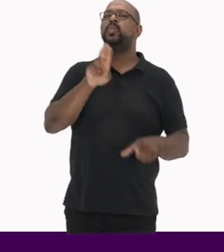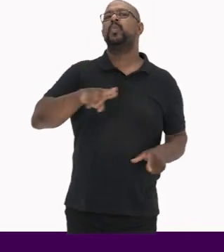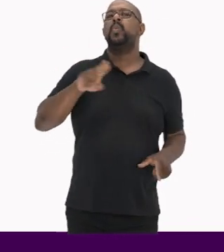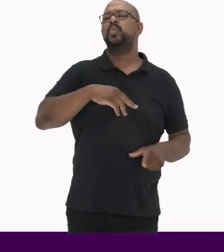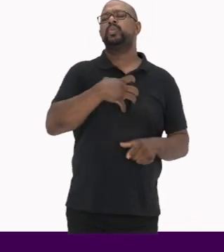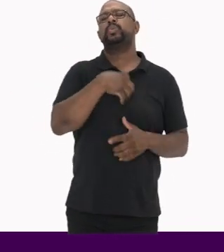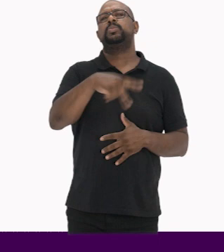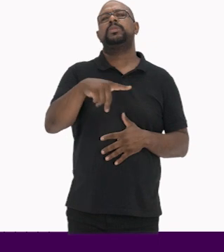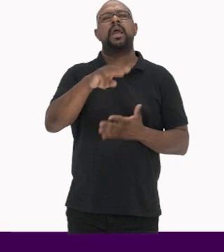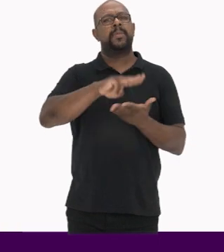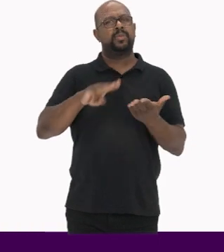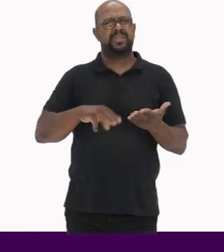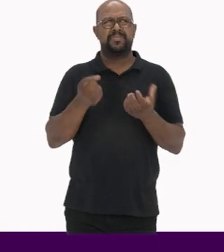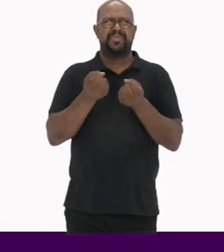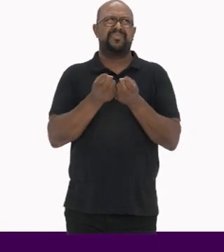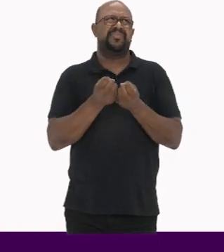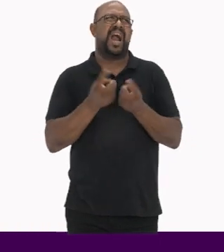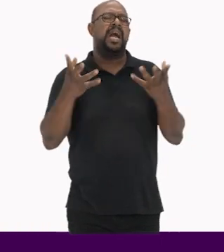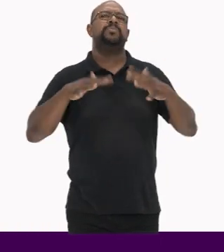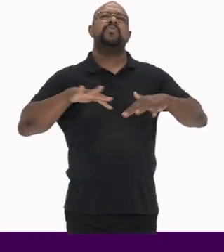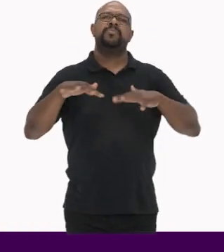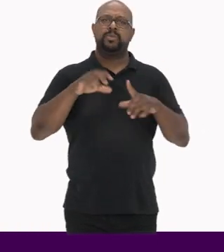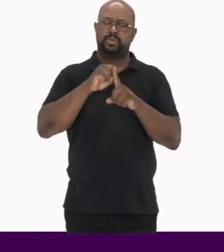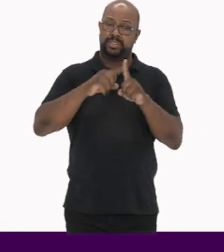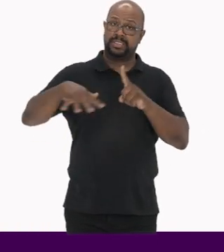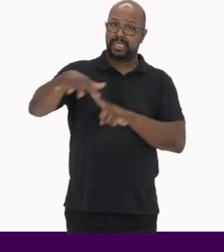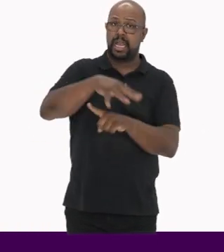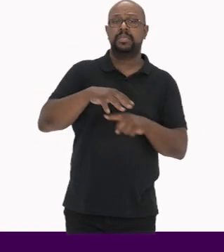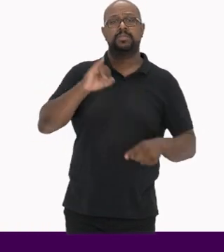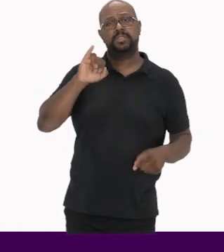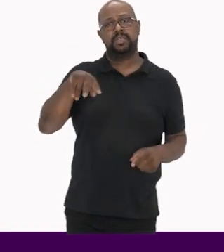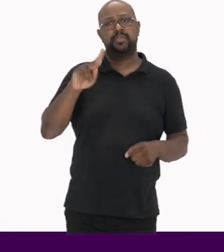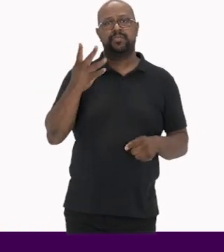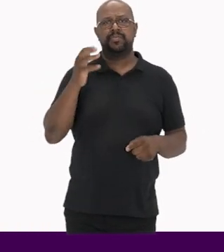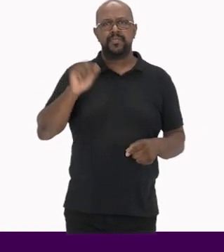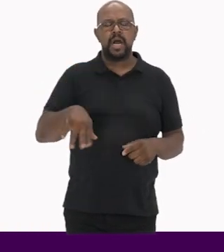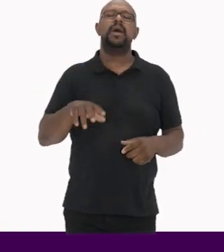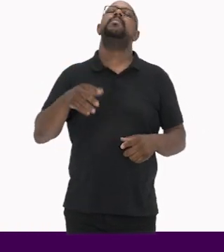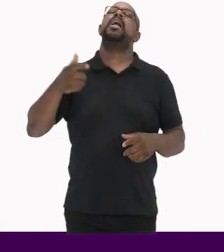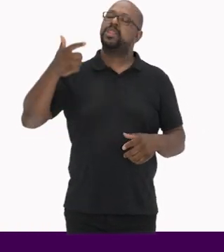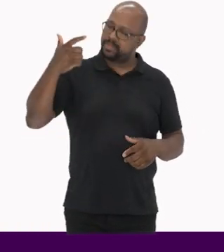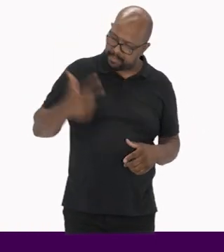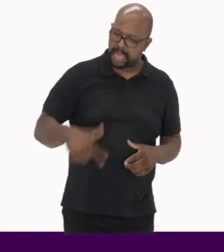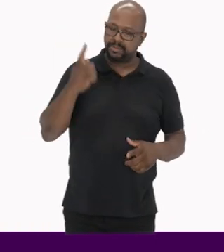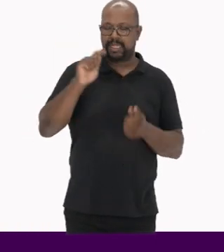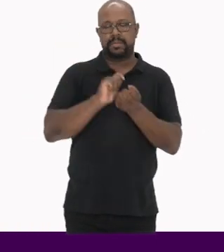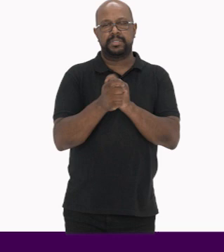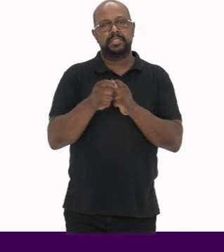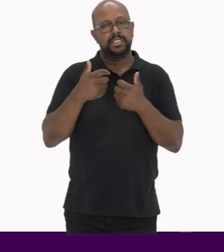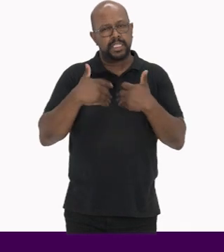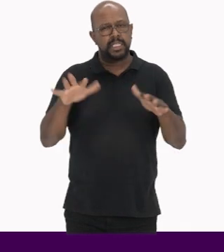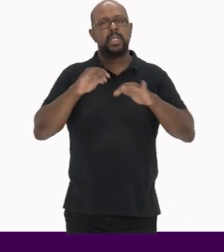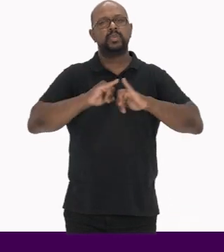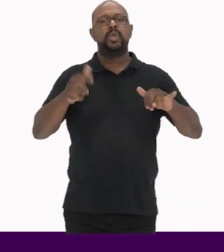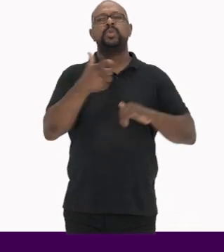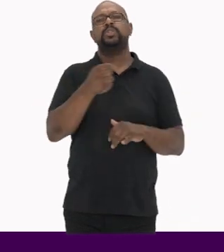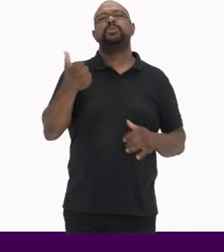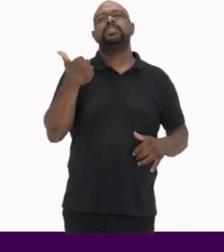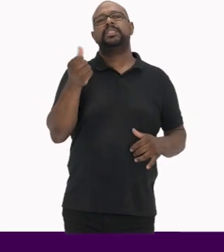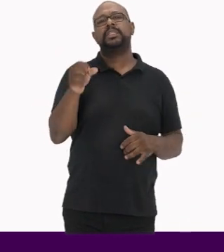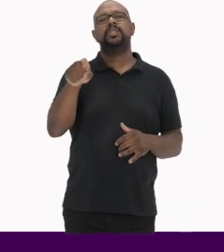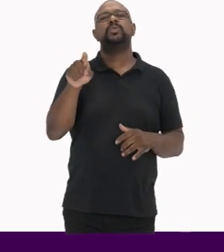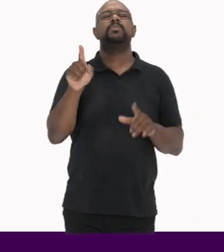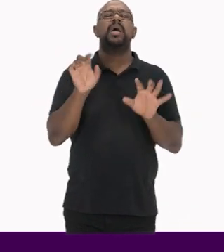uso espontâneo dessa metodologia Por vários movimentos sociais O IFAM fez uma nova adaptação E lançou em 2016